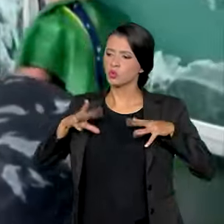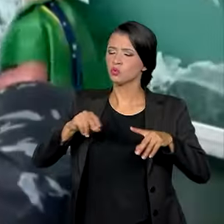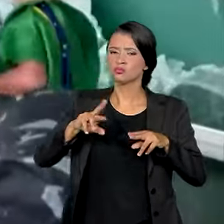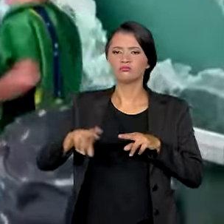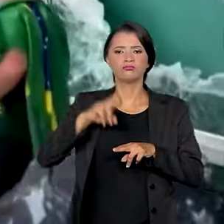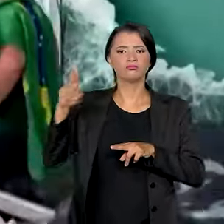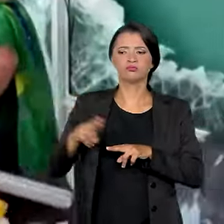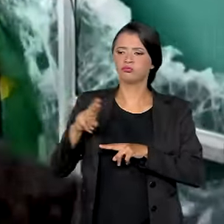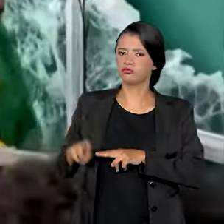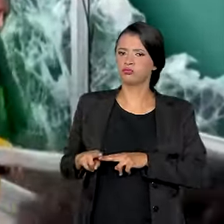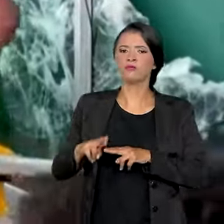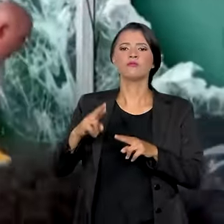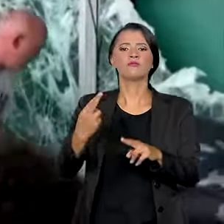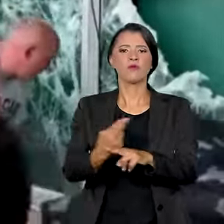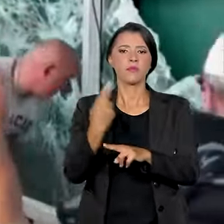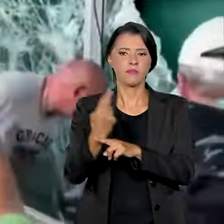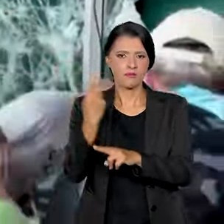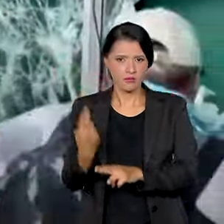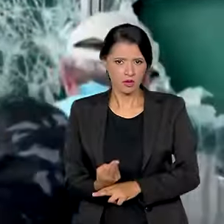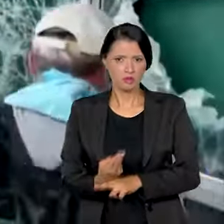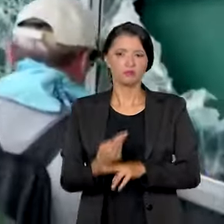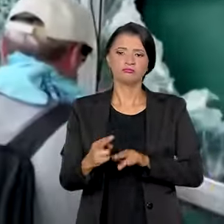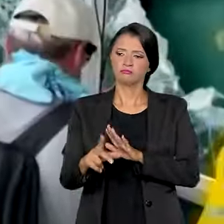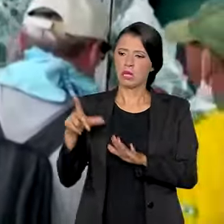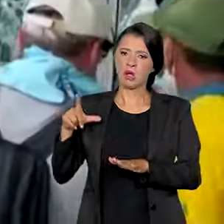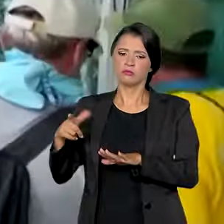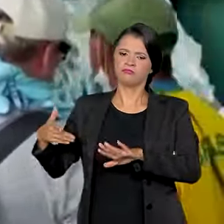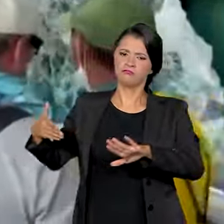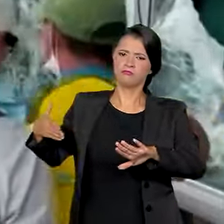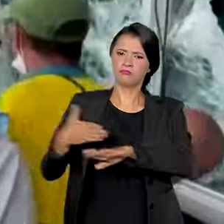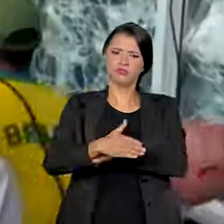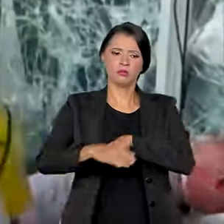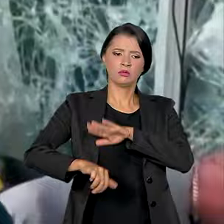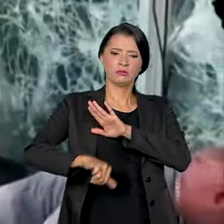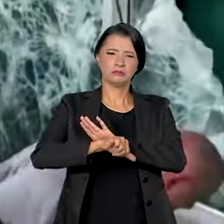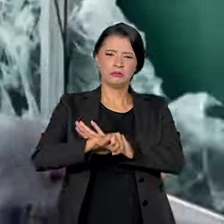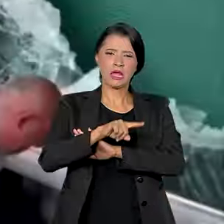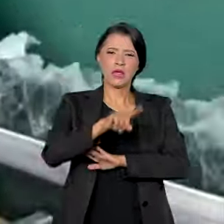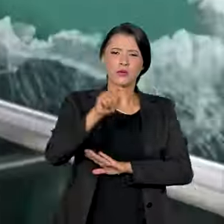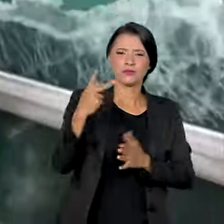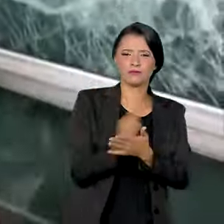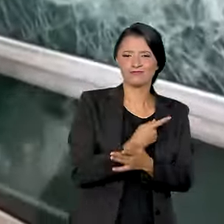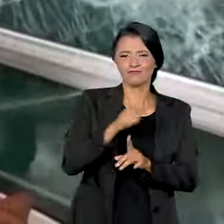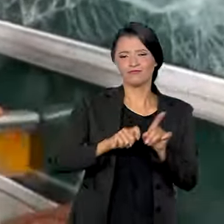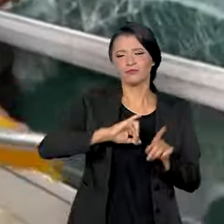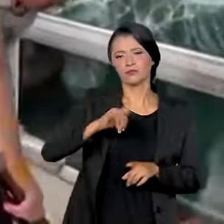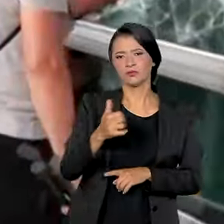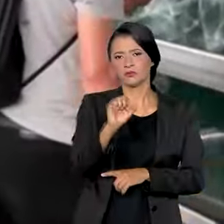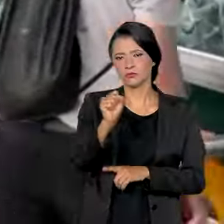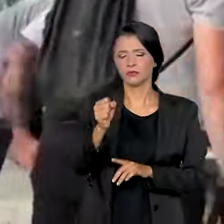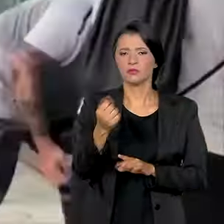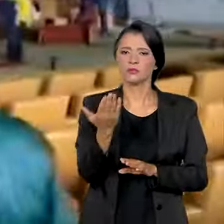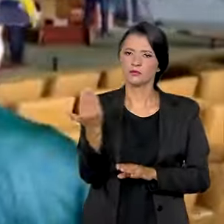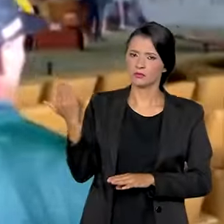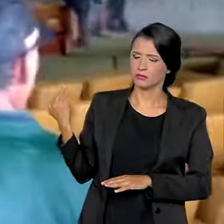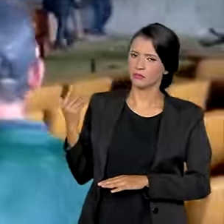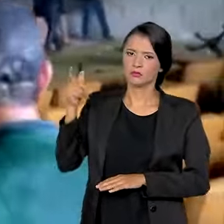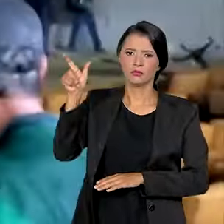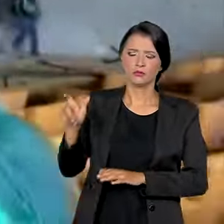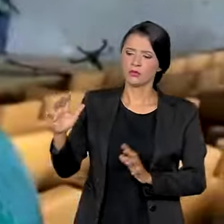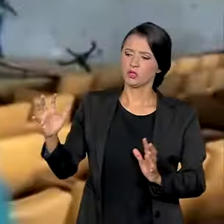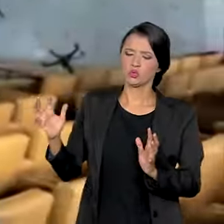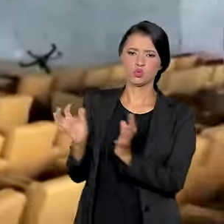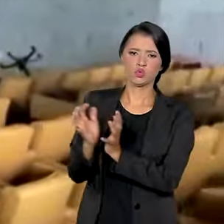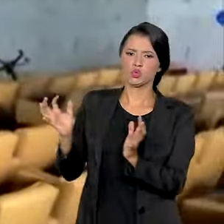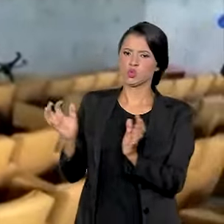reconstituído após a invasão criminosa do dia 8 de janeiro último, por